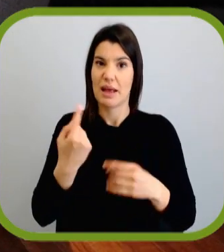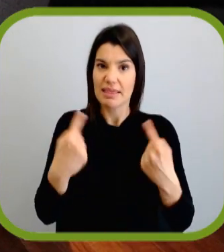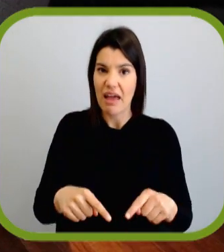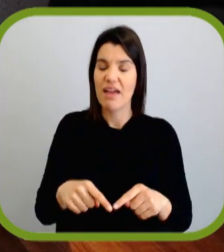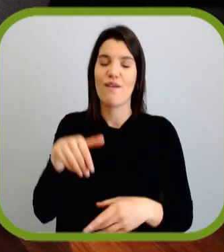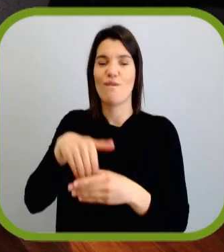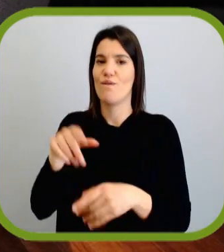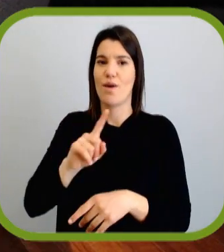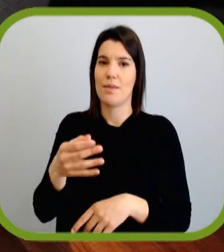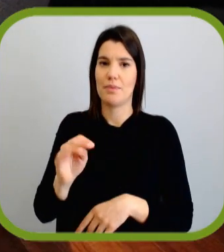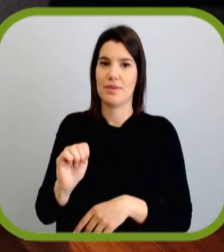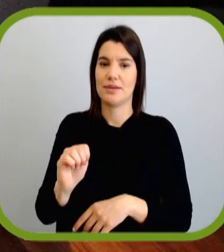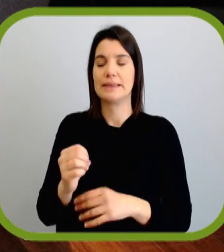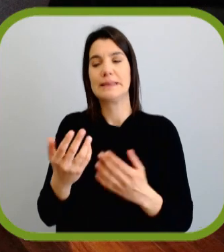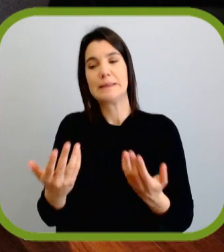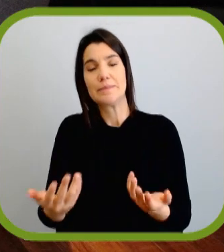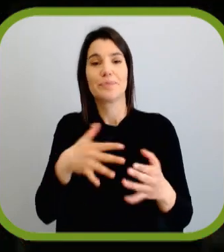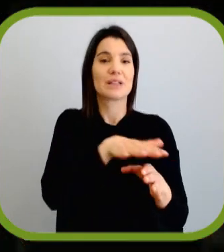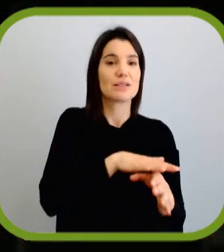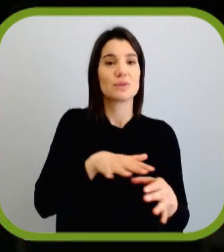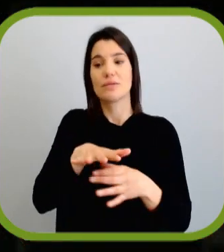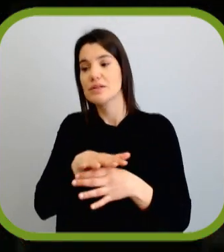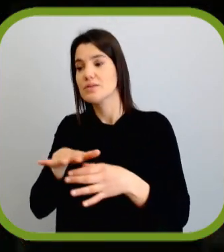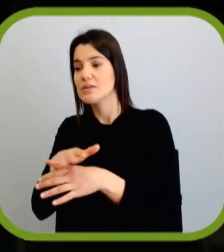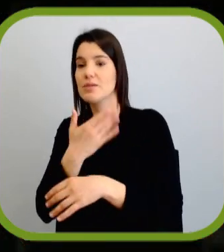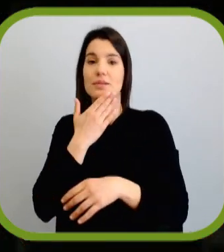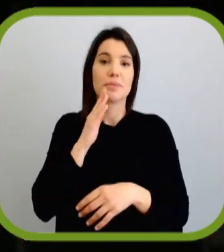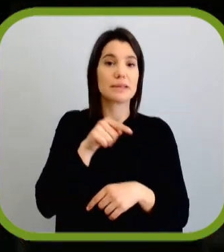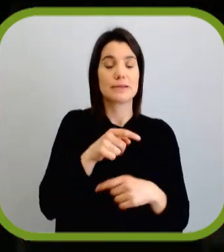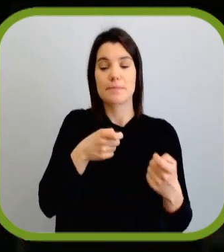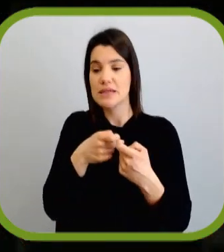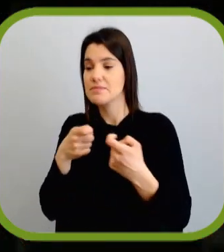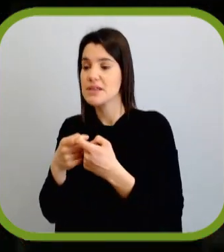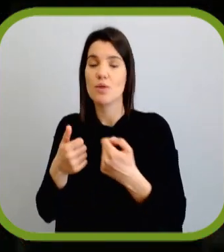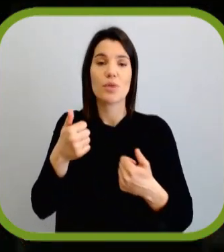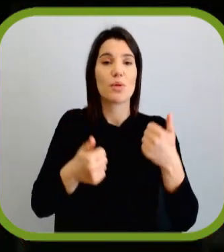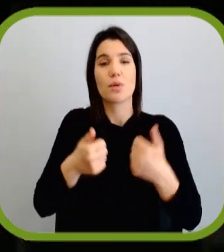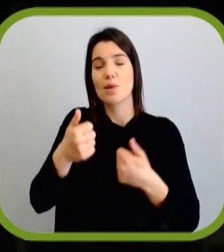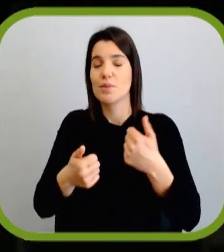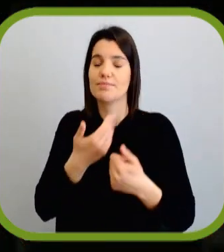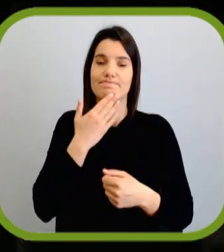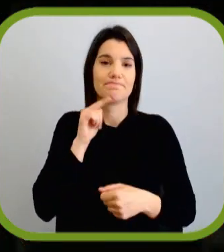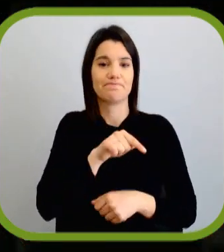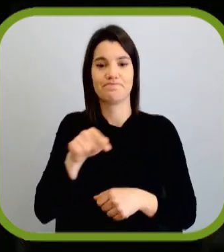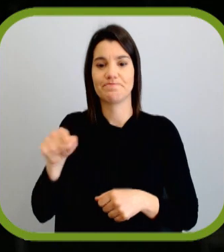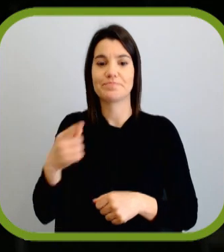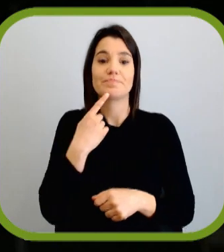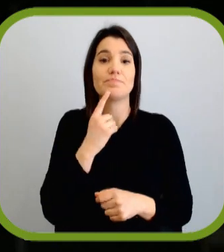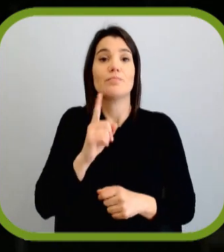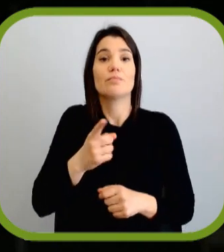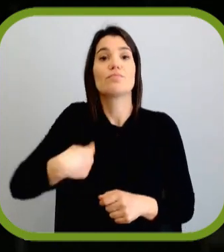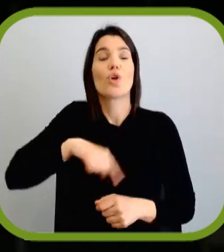votassem no Partido Socialista. Portanto, para cada situação, temos que encontrar a solução que nos parece mais adequada, tentando perceber